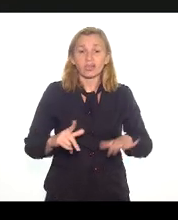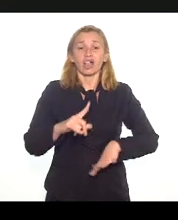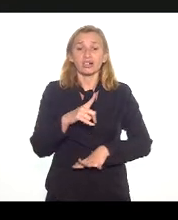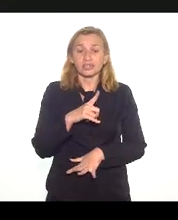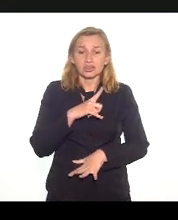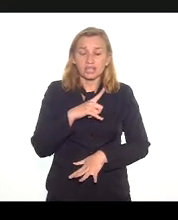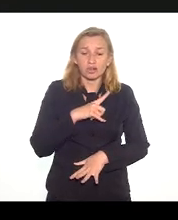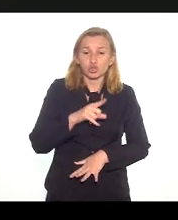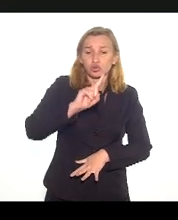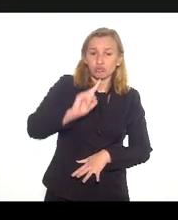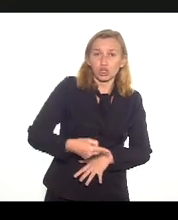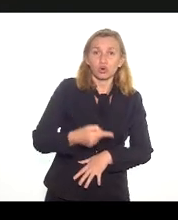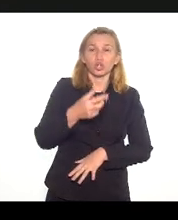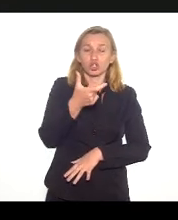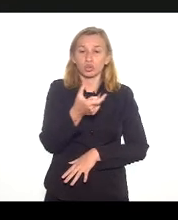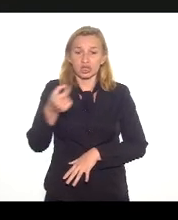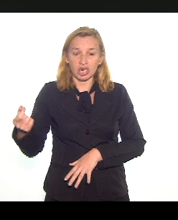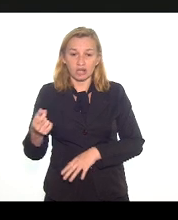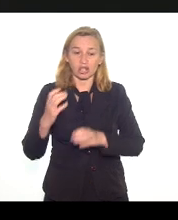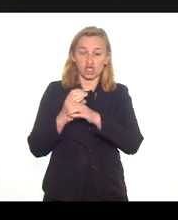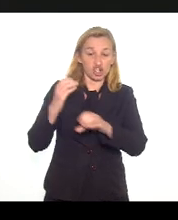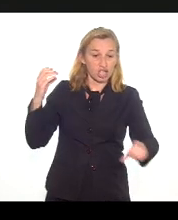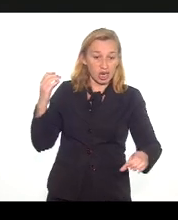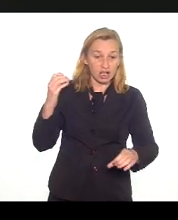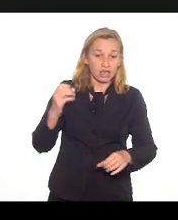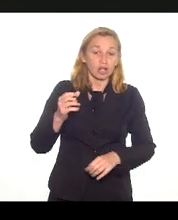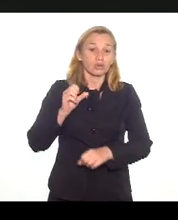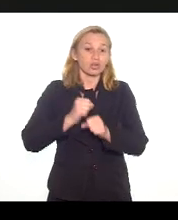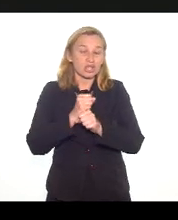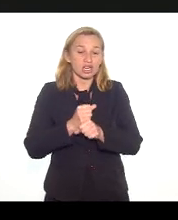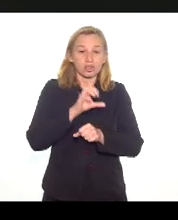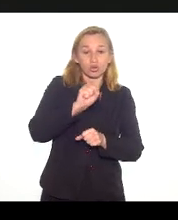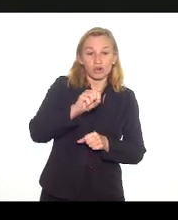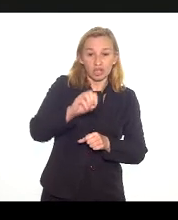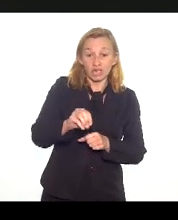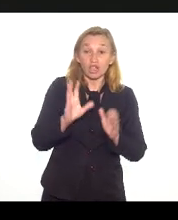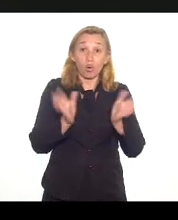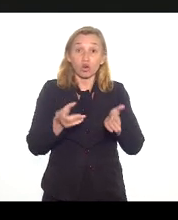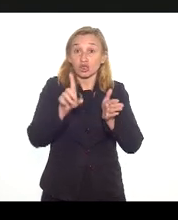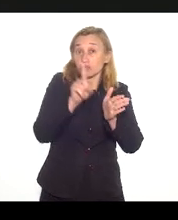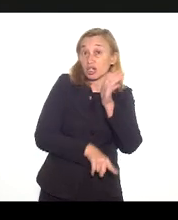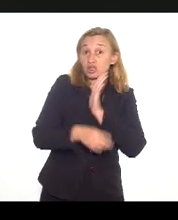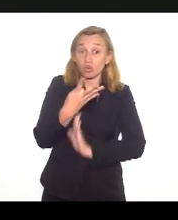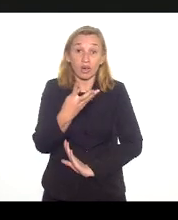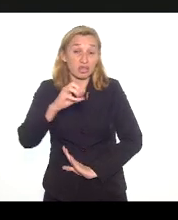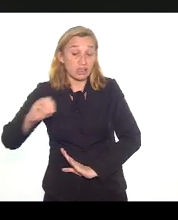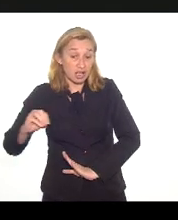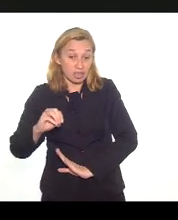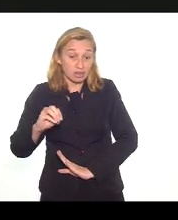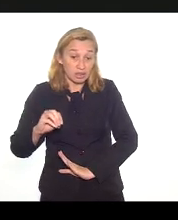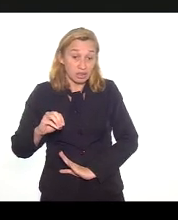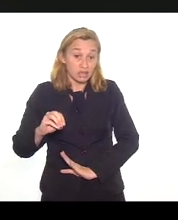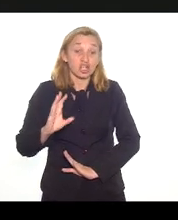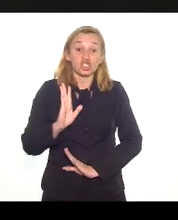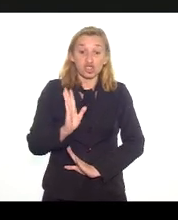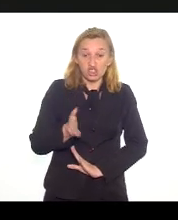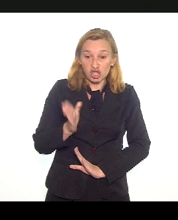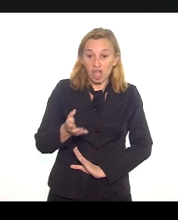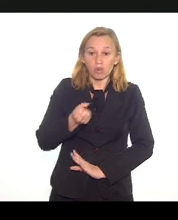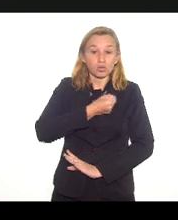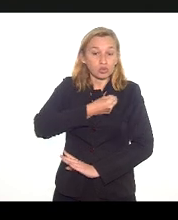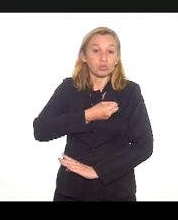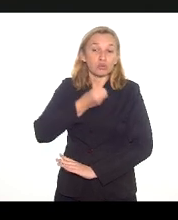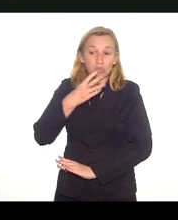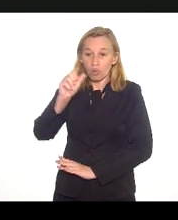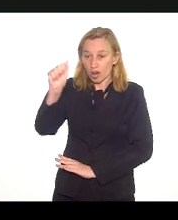1.200 engenheiros, cerca de 1.200 anos 80, hoje temos menos de 400, a maioria próxima a se aposentar. Então, esse é outro